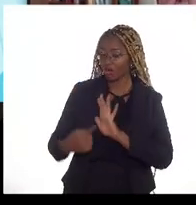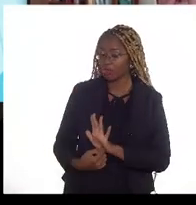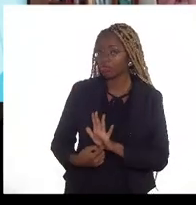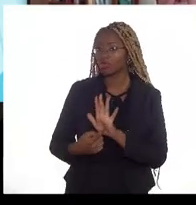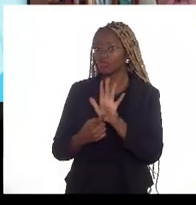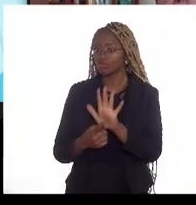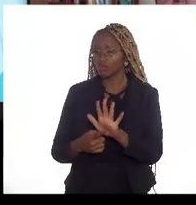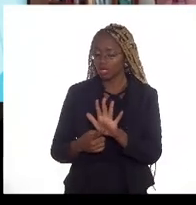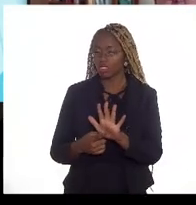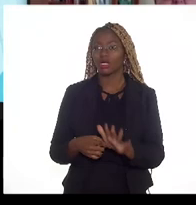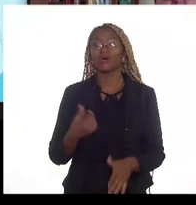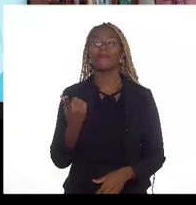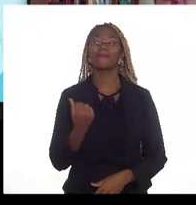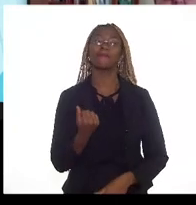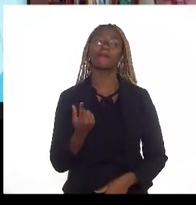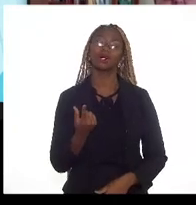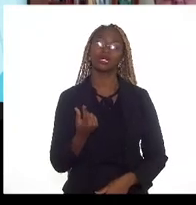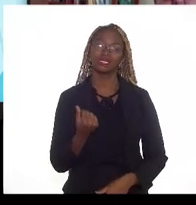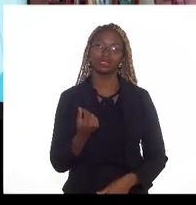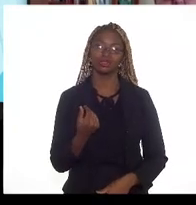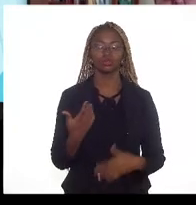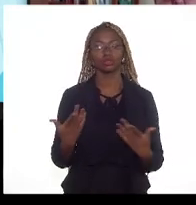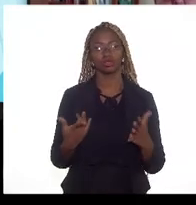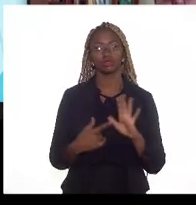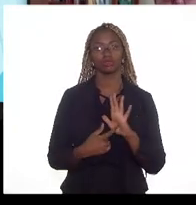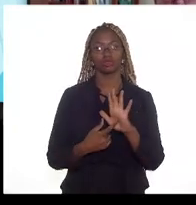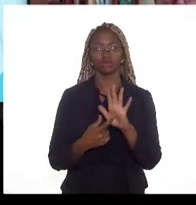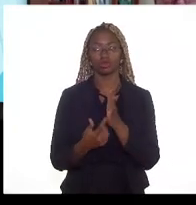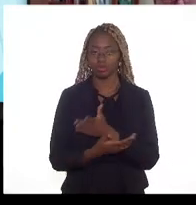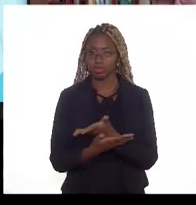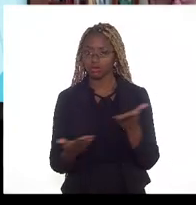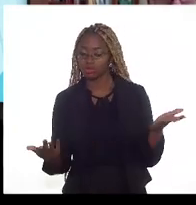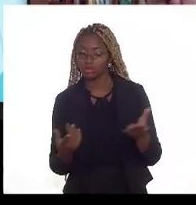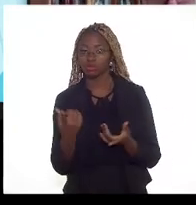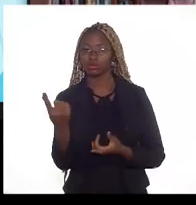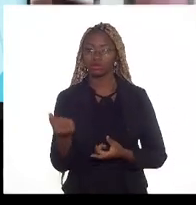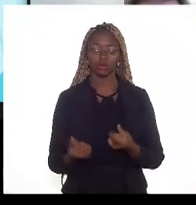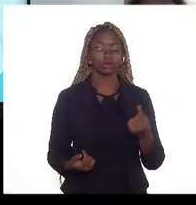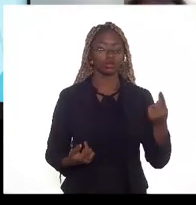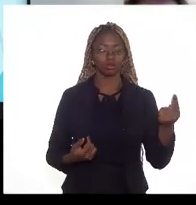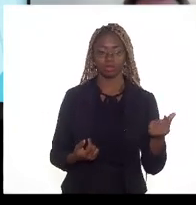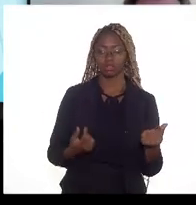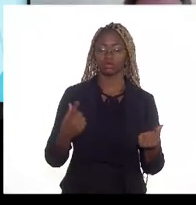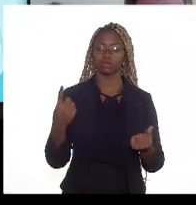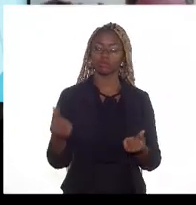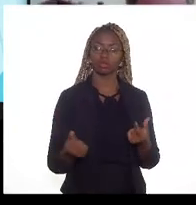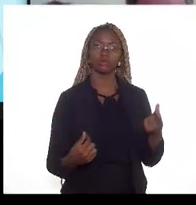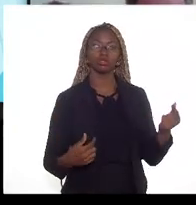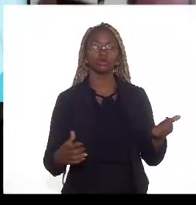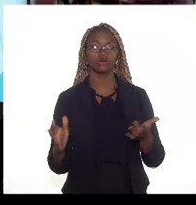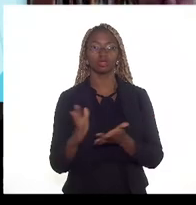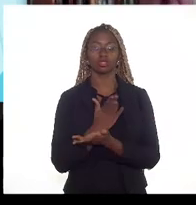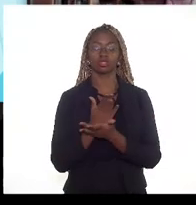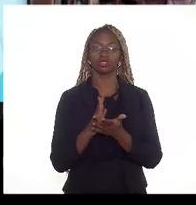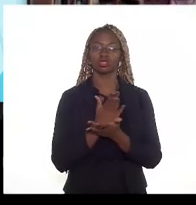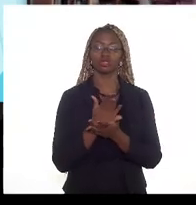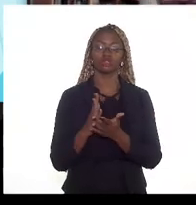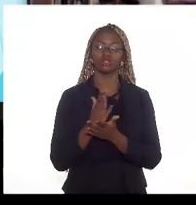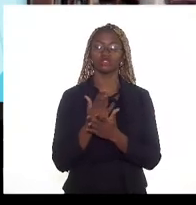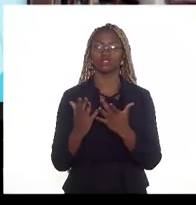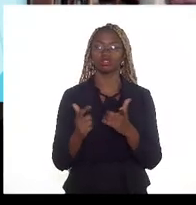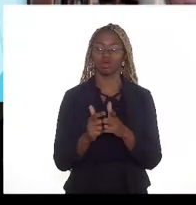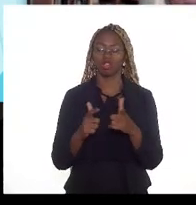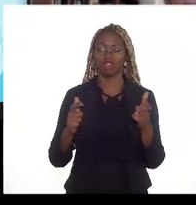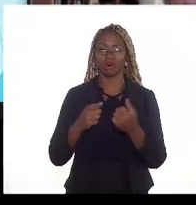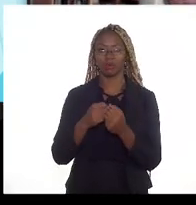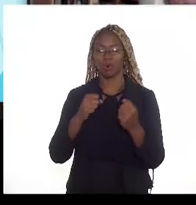do preço e aí eu vou mostrar para vocês preços de correntes de alguns dos grandes campos